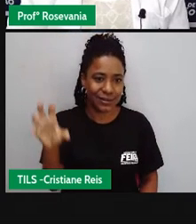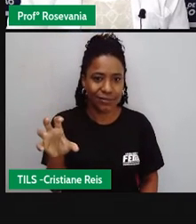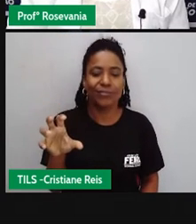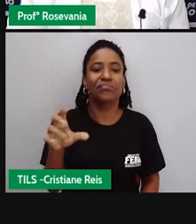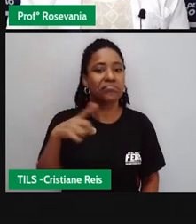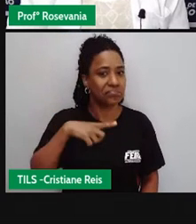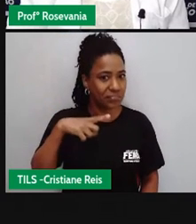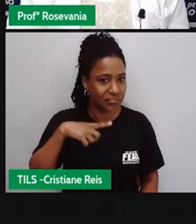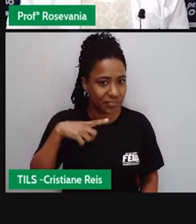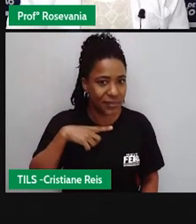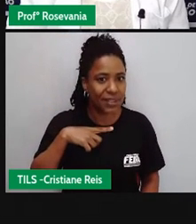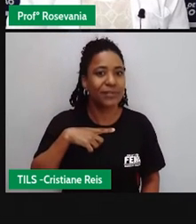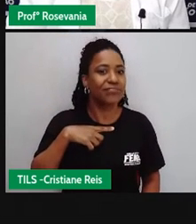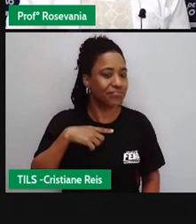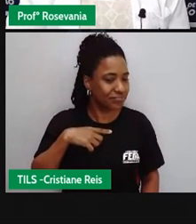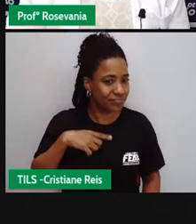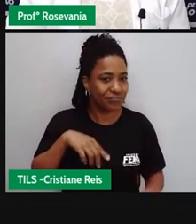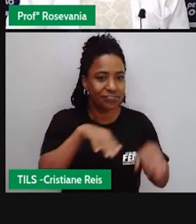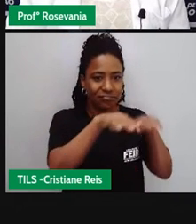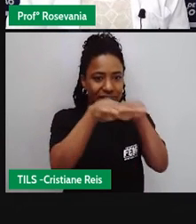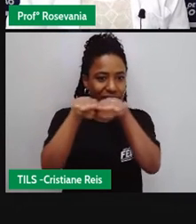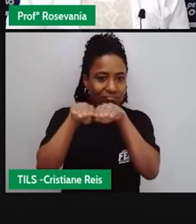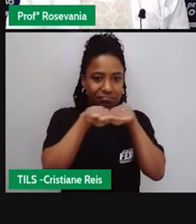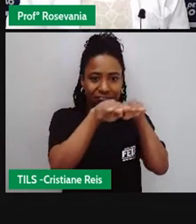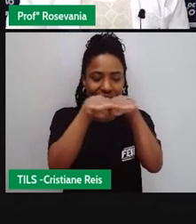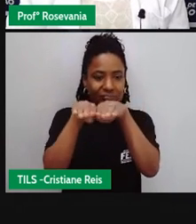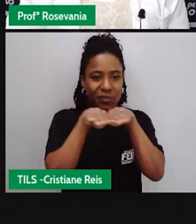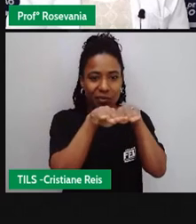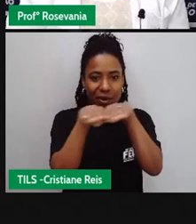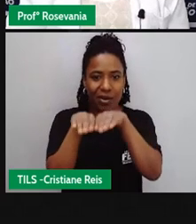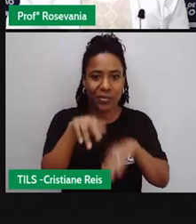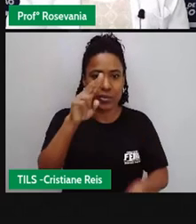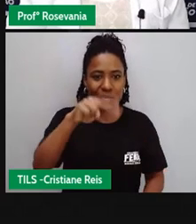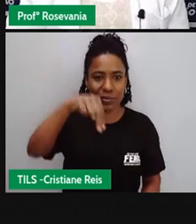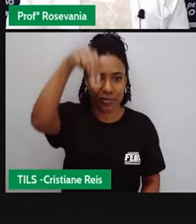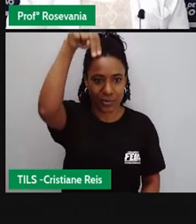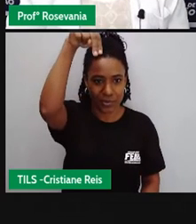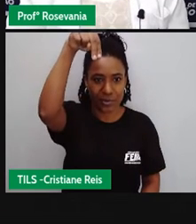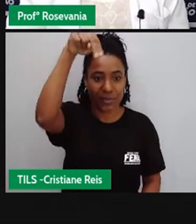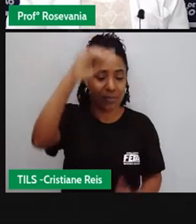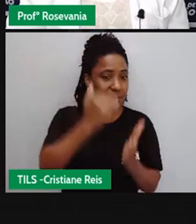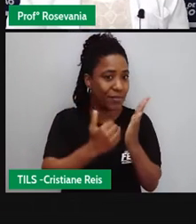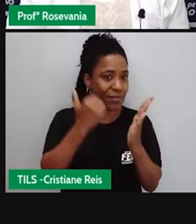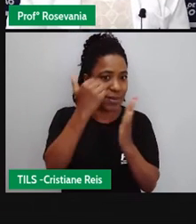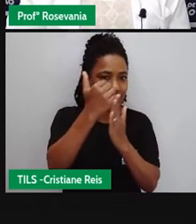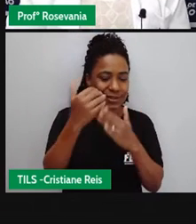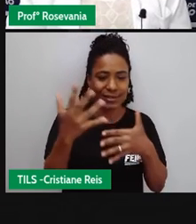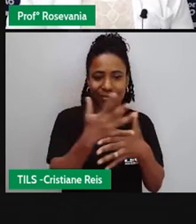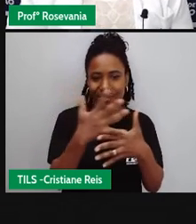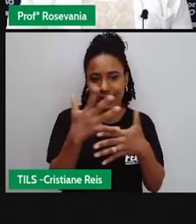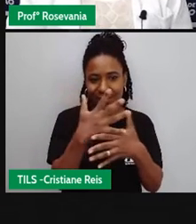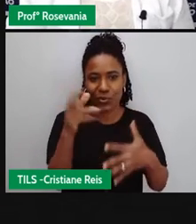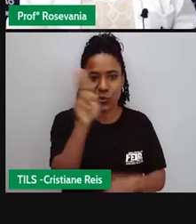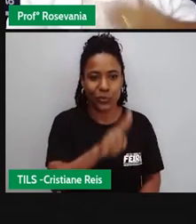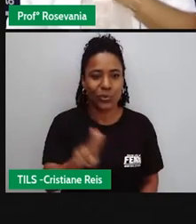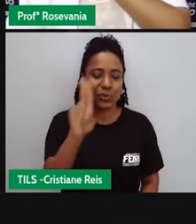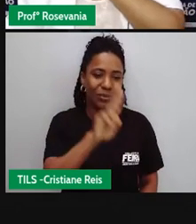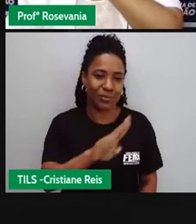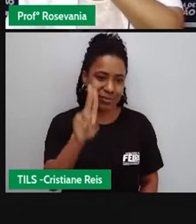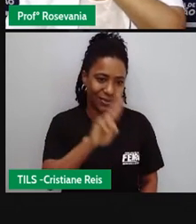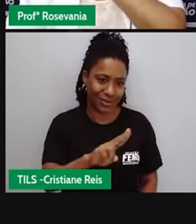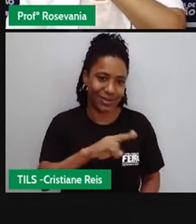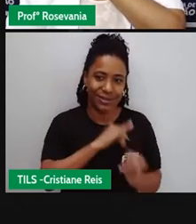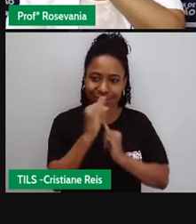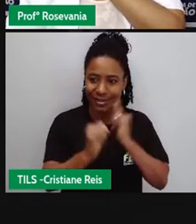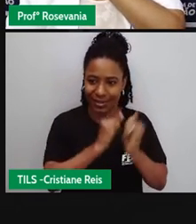têm essa característica. Até a região norte, né, tem mais gente na área urbana utilizando a internet